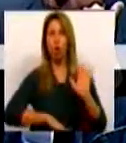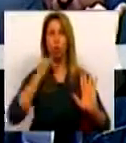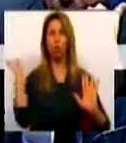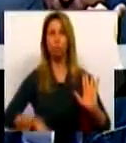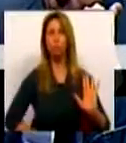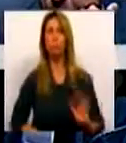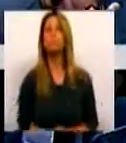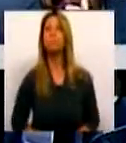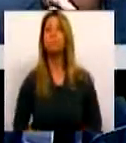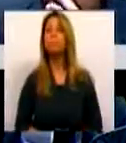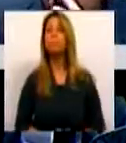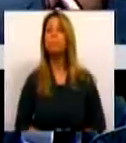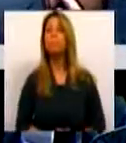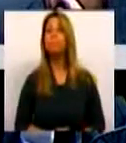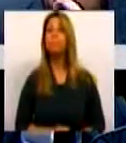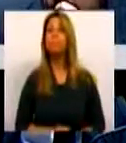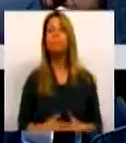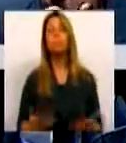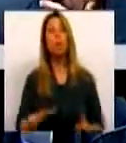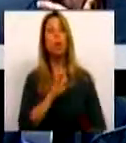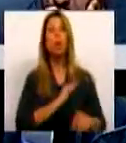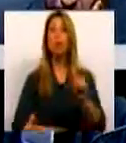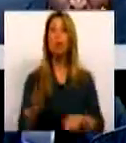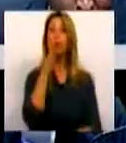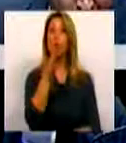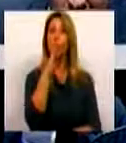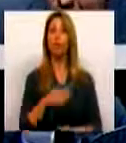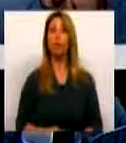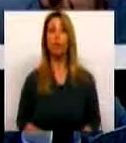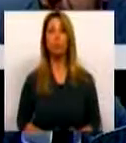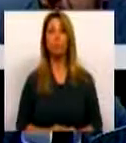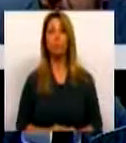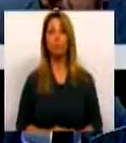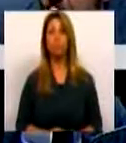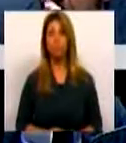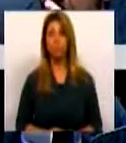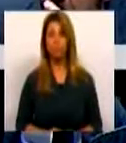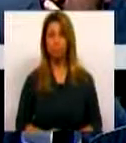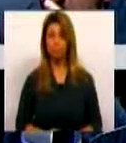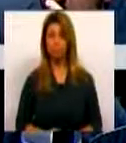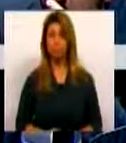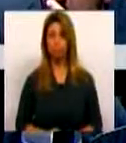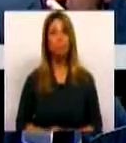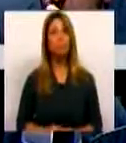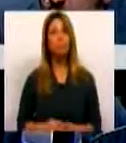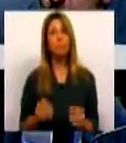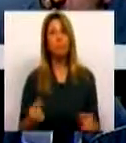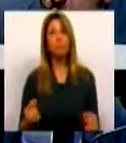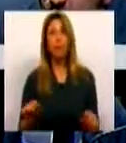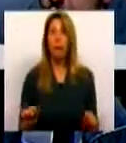As senhoras e os senhores deputados têm aqui